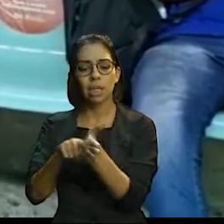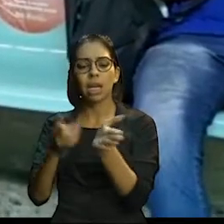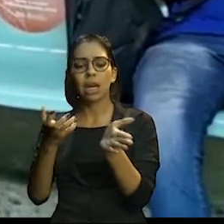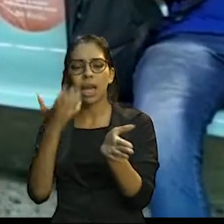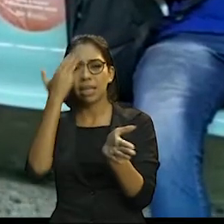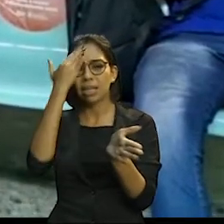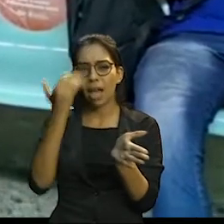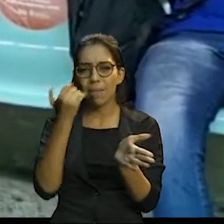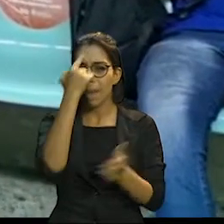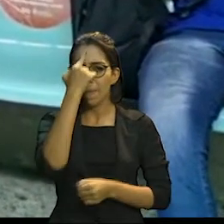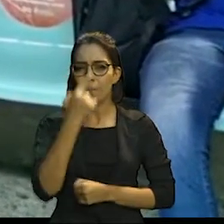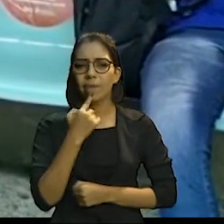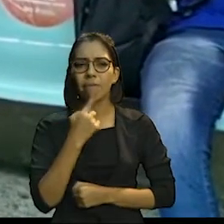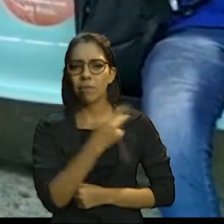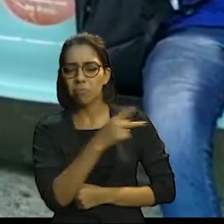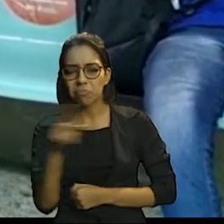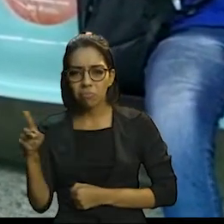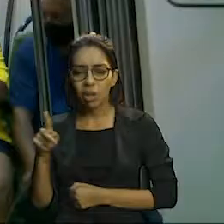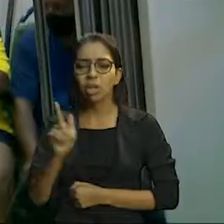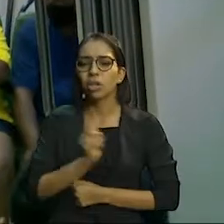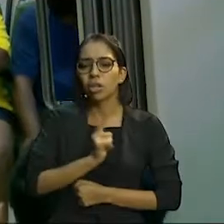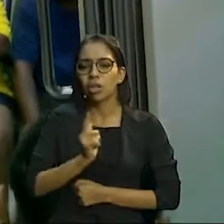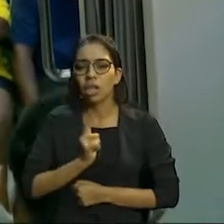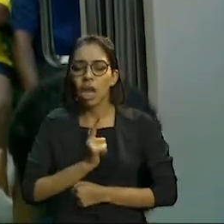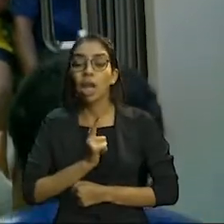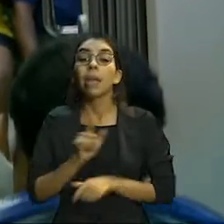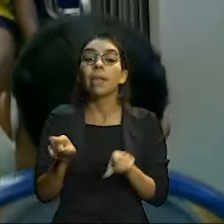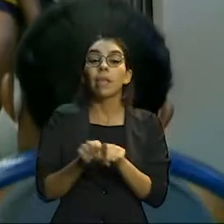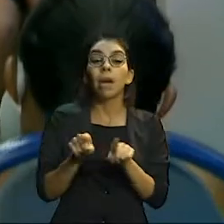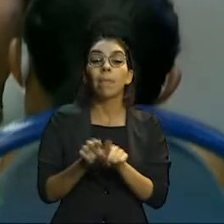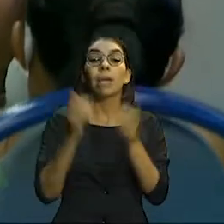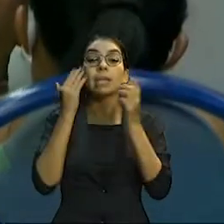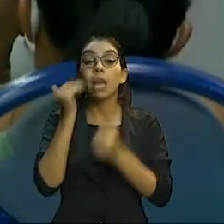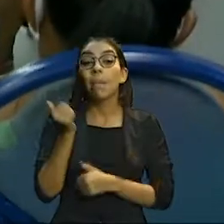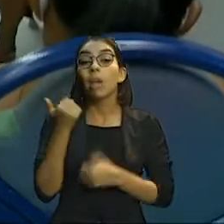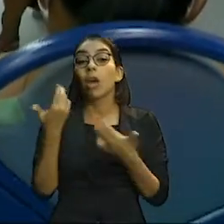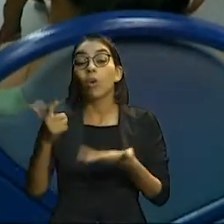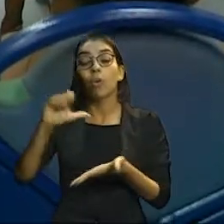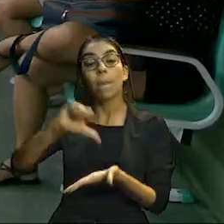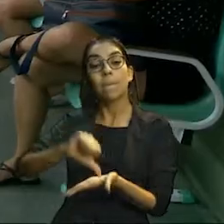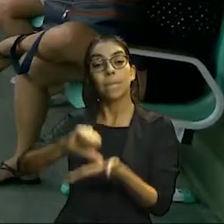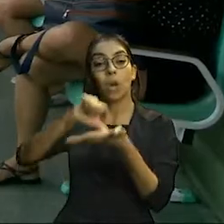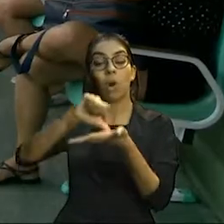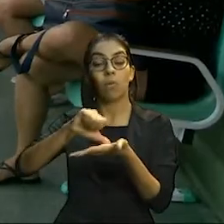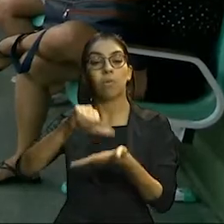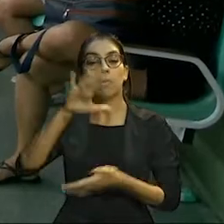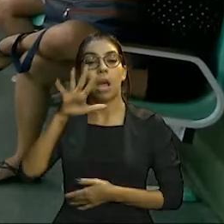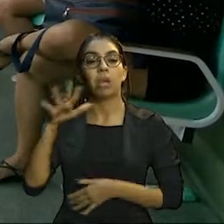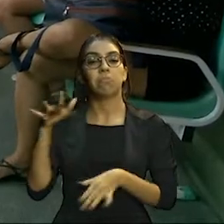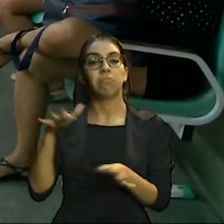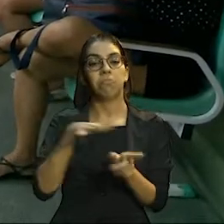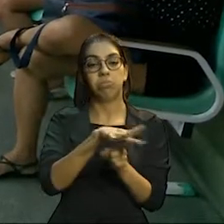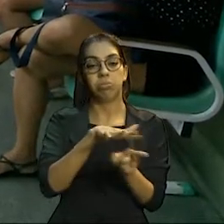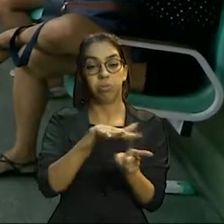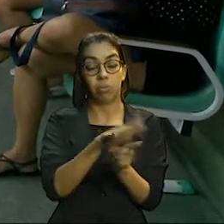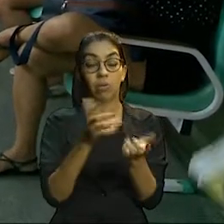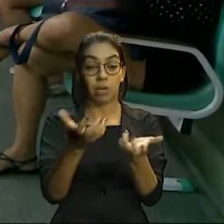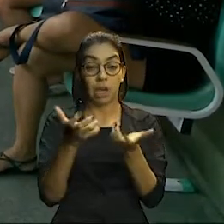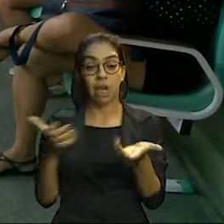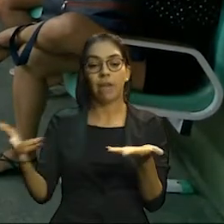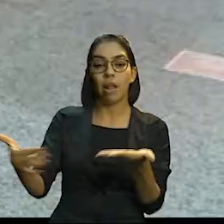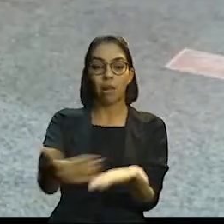passageiros e identificar as estações de origem e destino mais frequentes. A ideia é, por meio do